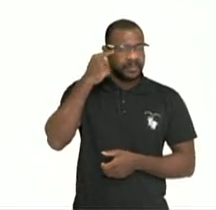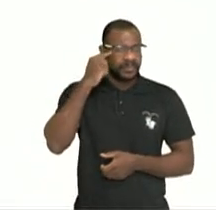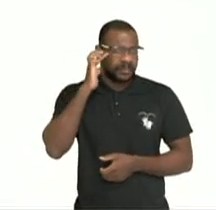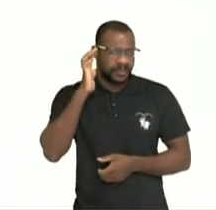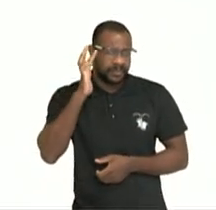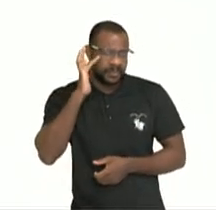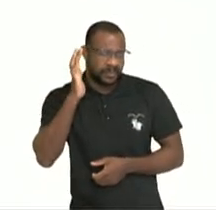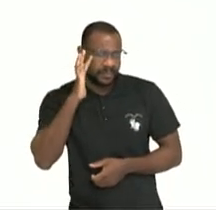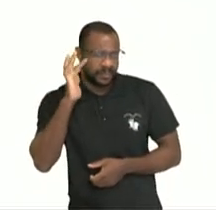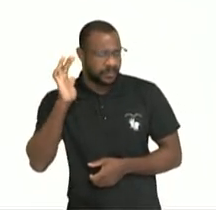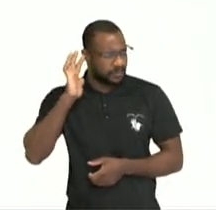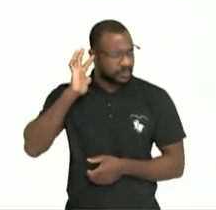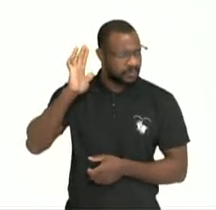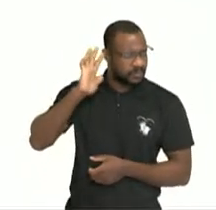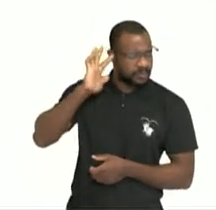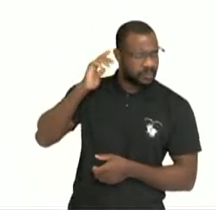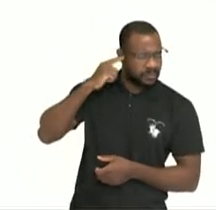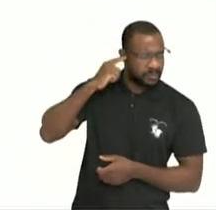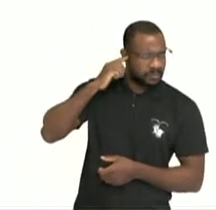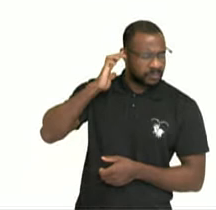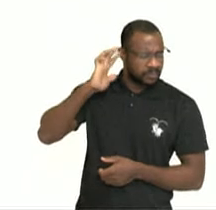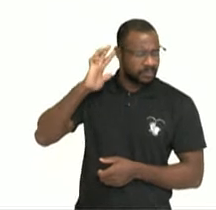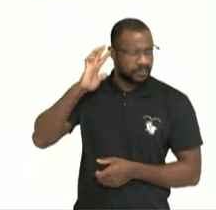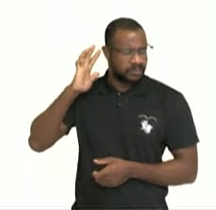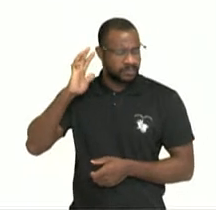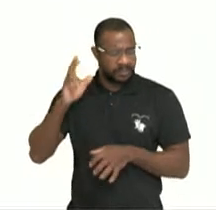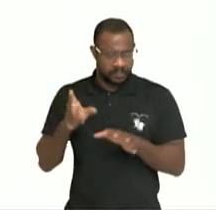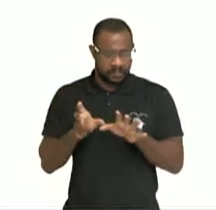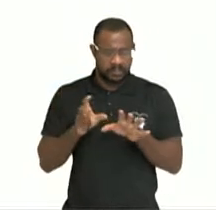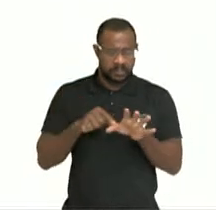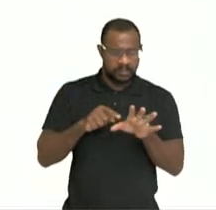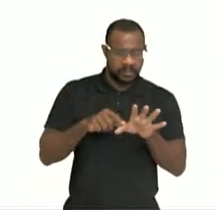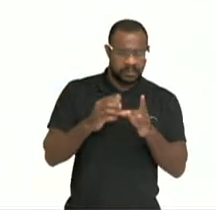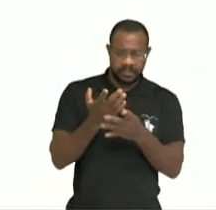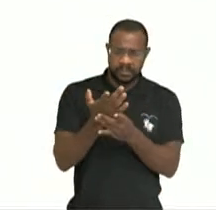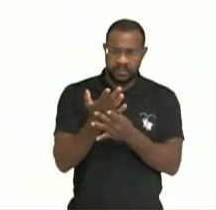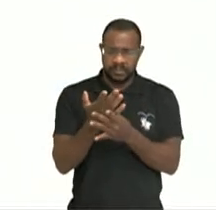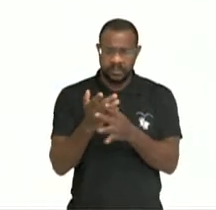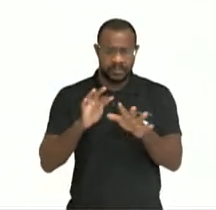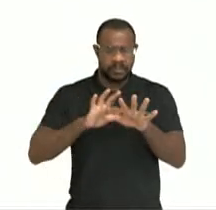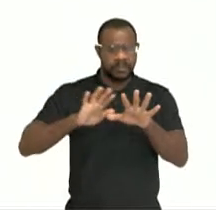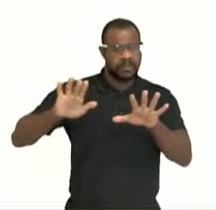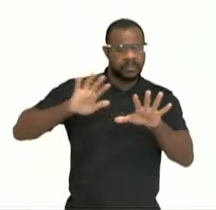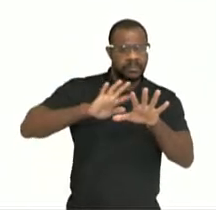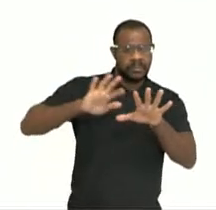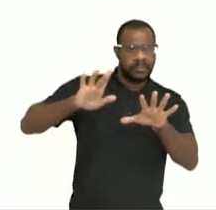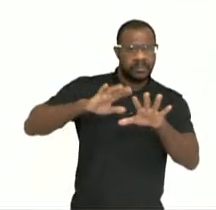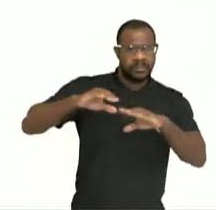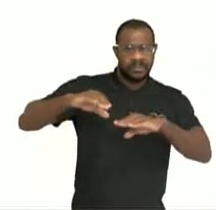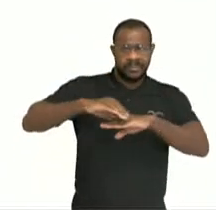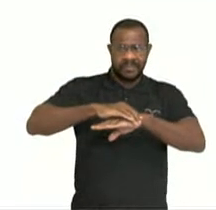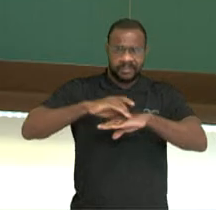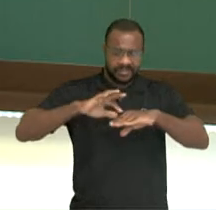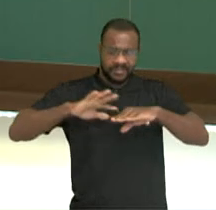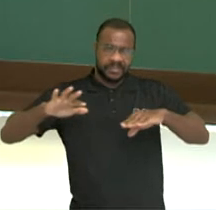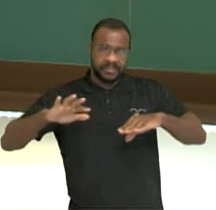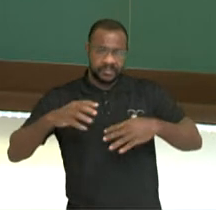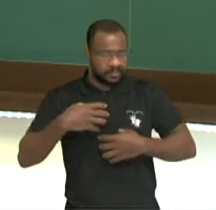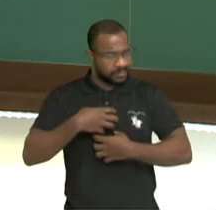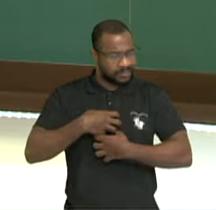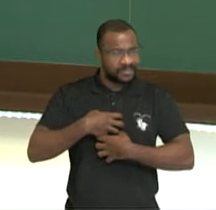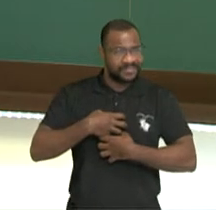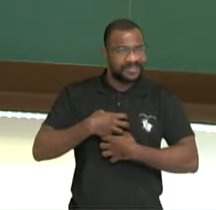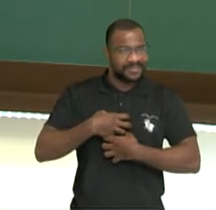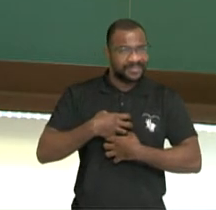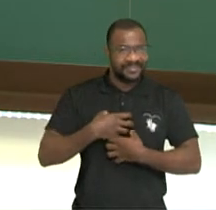ouvidos, e com as mãos e os pés, e com o nariz e as bocas. Olha como ele apela para as sensações, né?